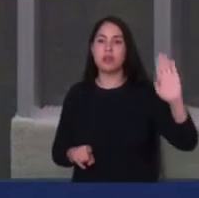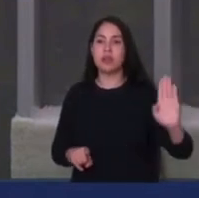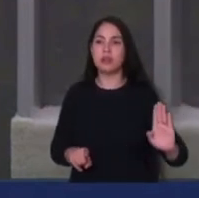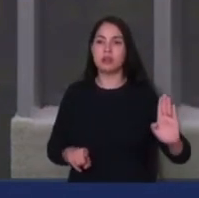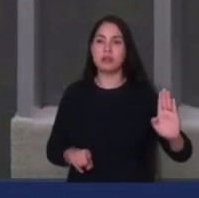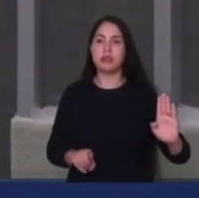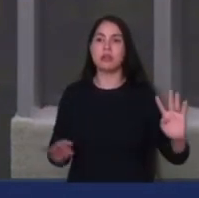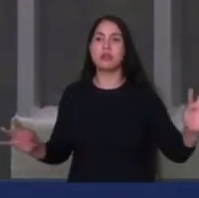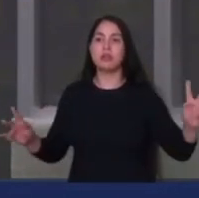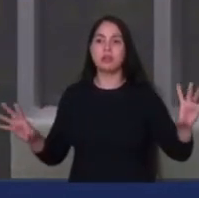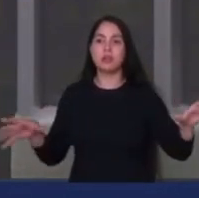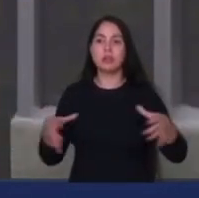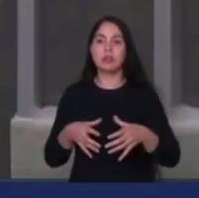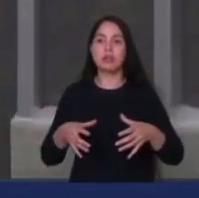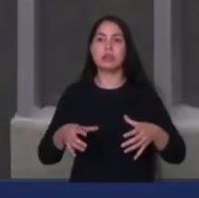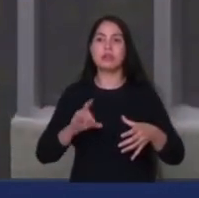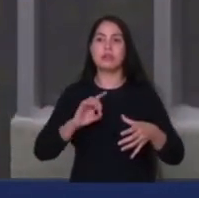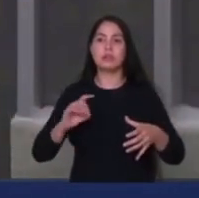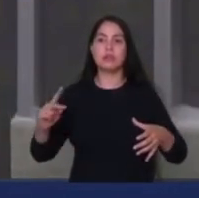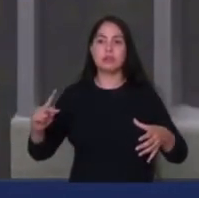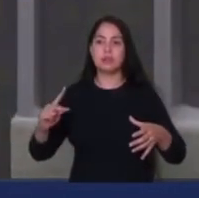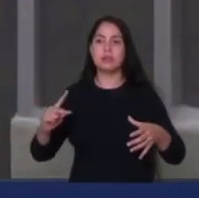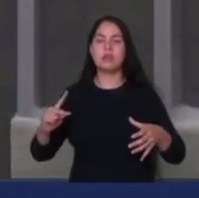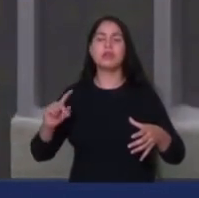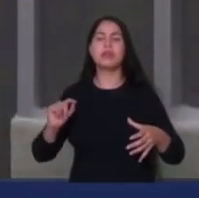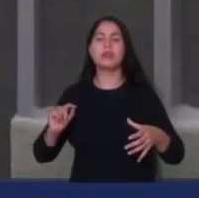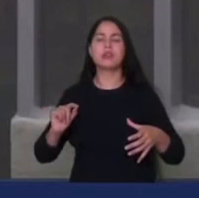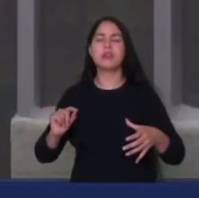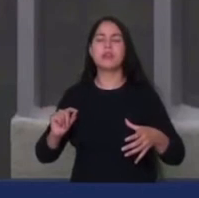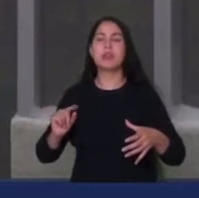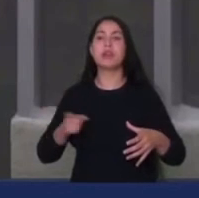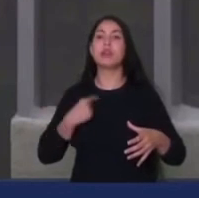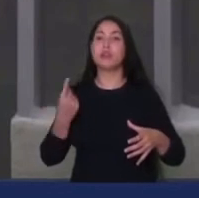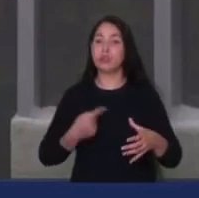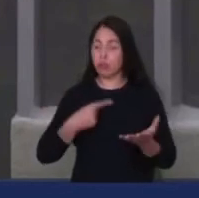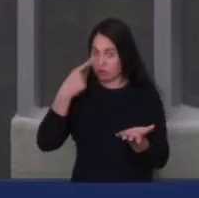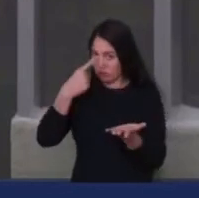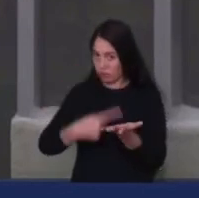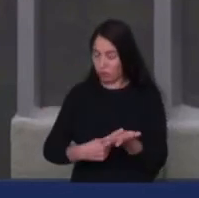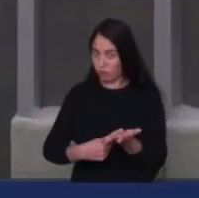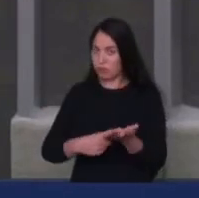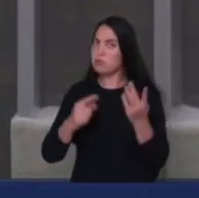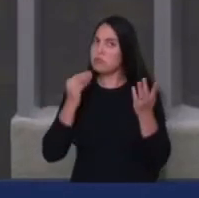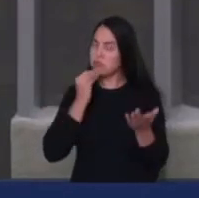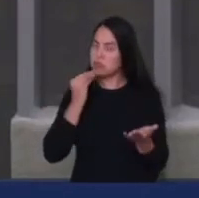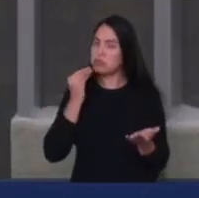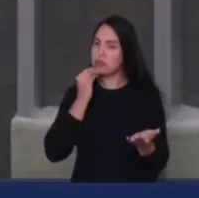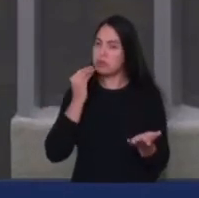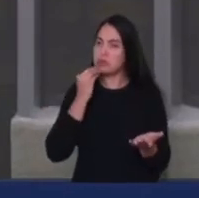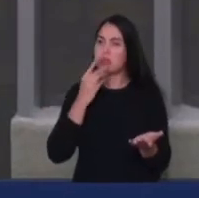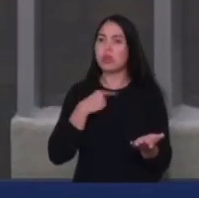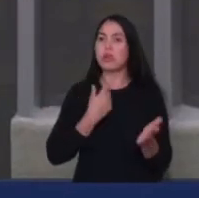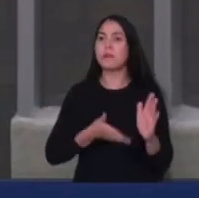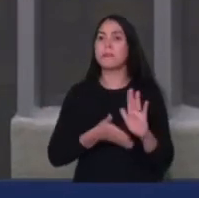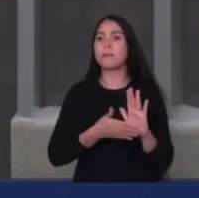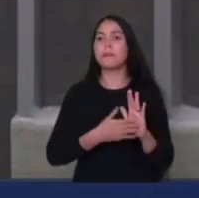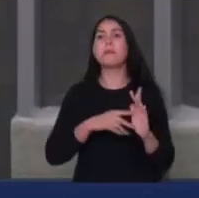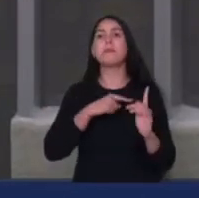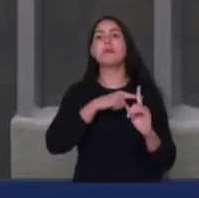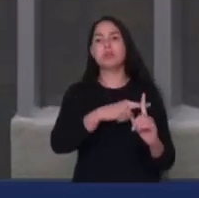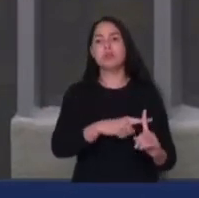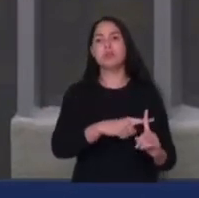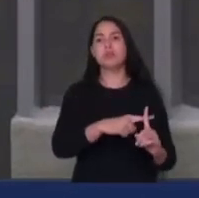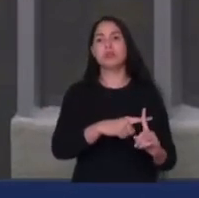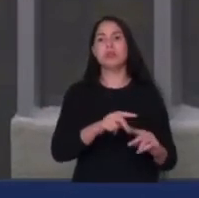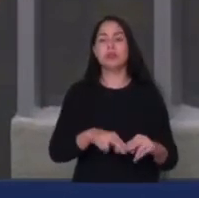defesa do consumidor, da Defensoria Pública, para que nós possamos formar um acordo e levar essas propostas positivas aos consumidores pelo